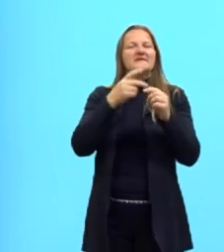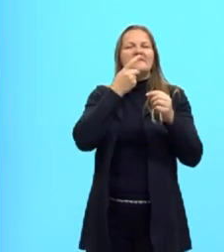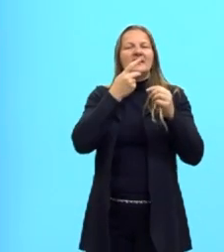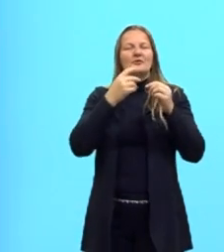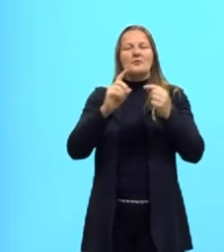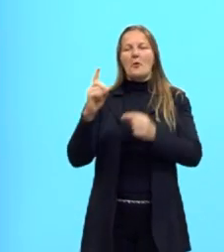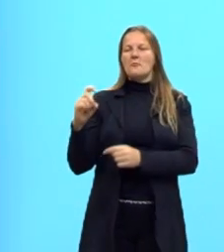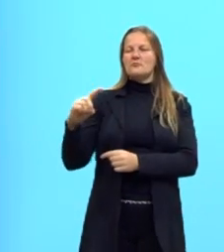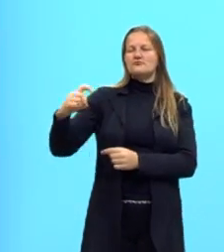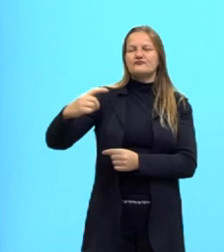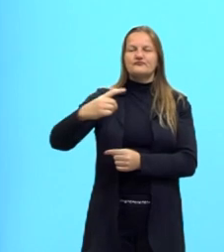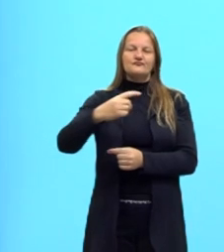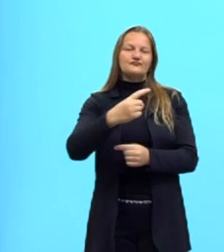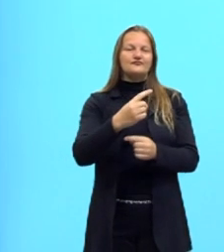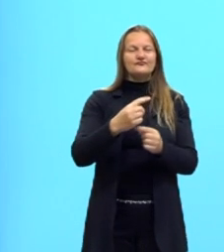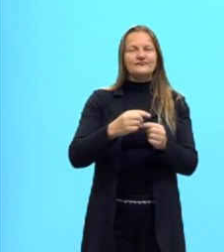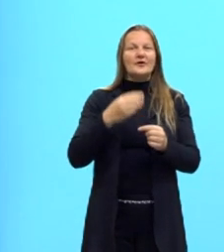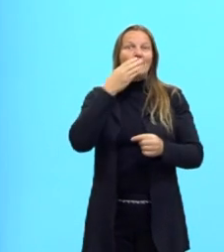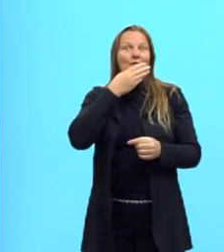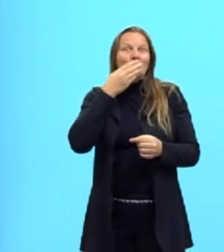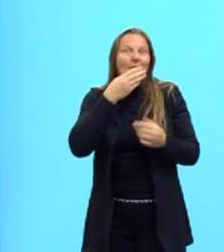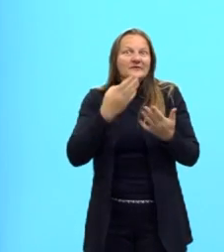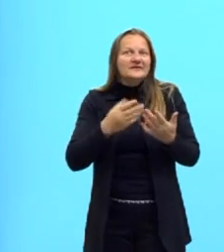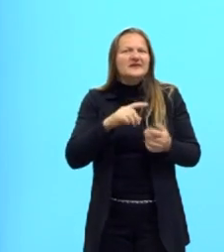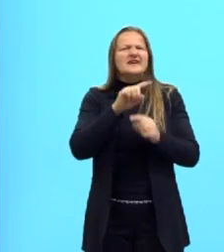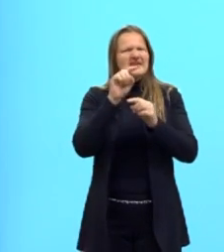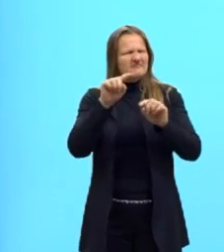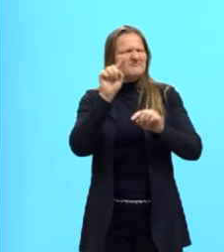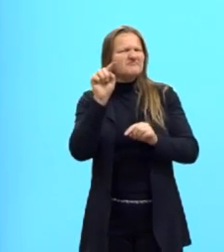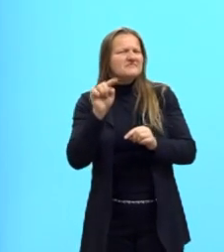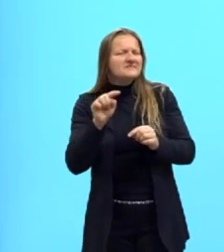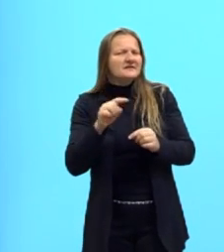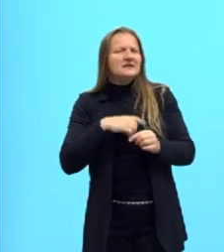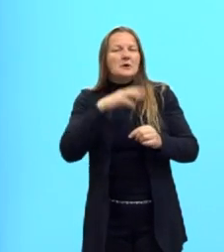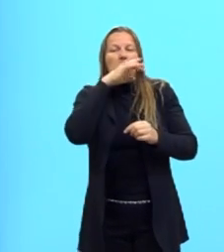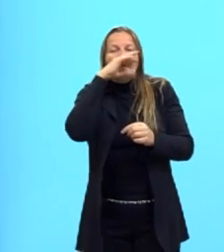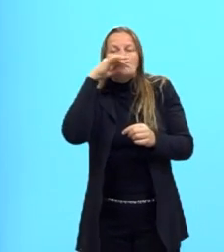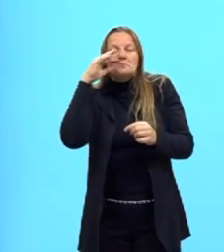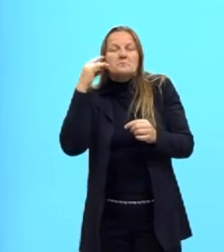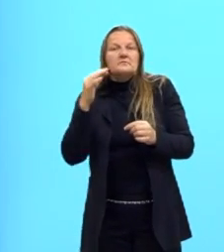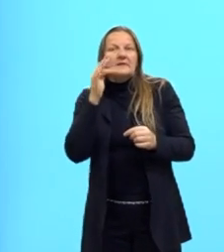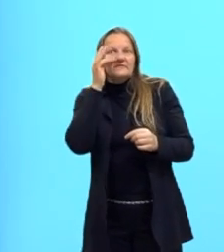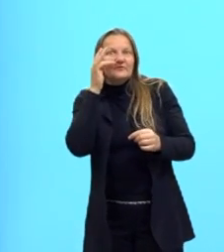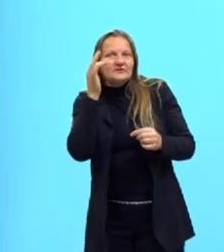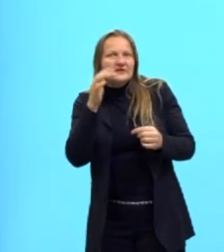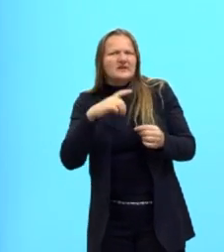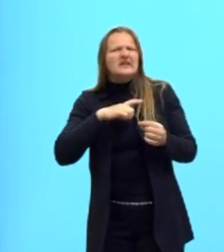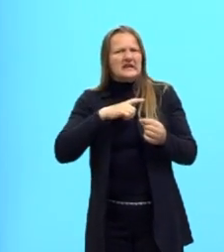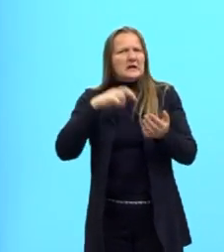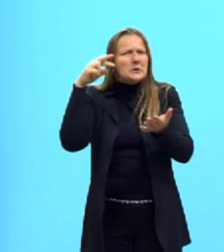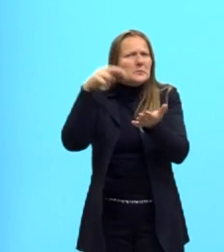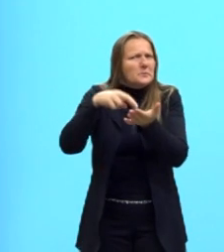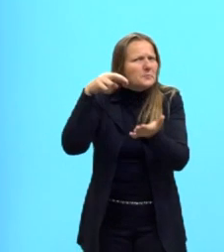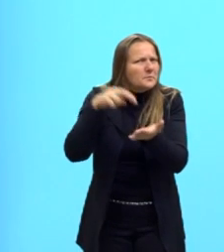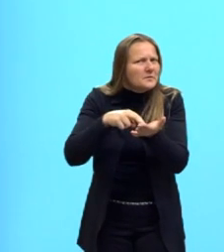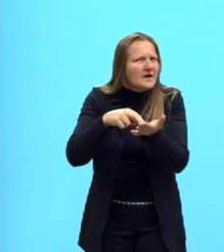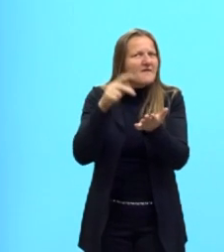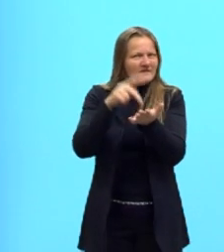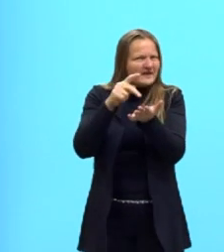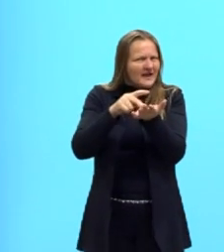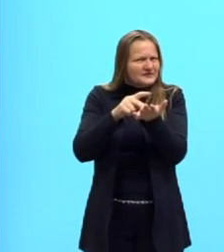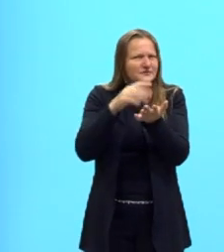ser azedinha ou doce. Mas será que essas balas que tem cheiro e gosto de fruta, elas realmente tem a fruta?